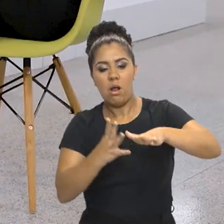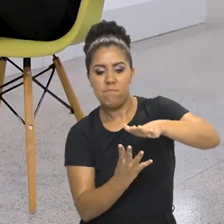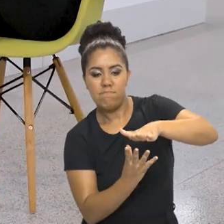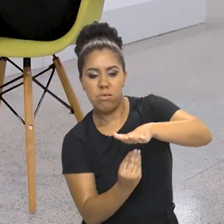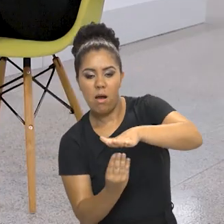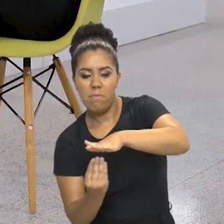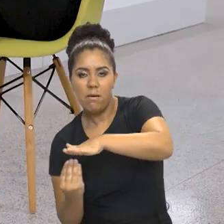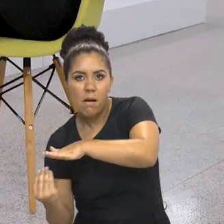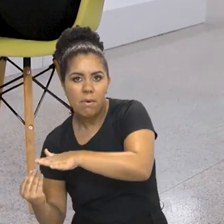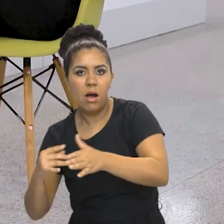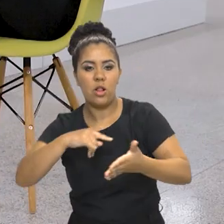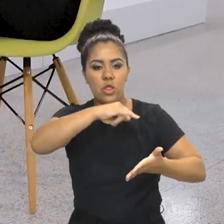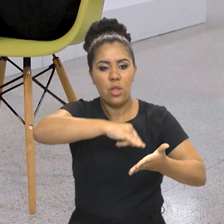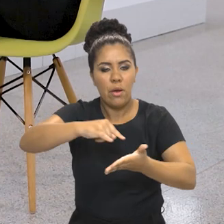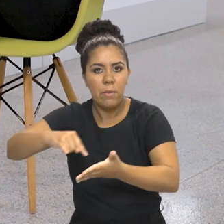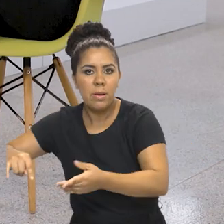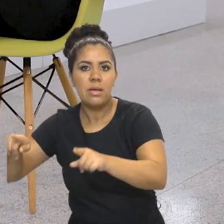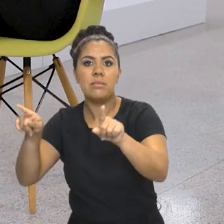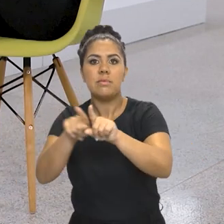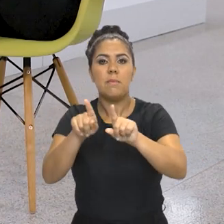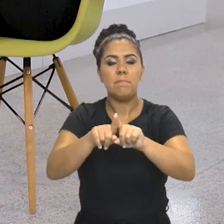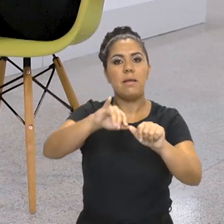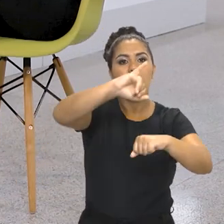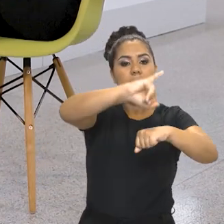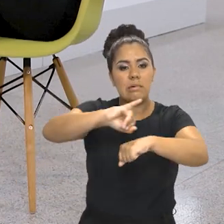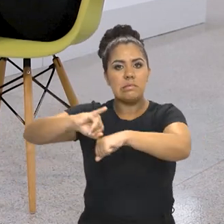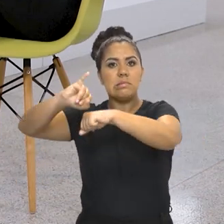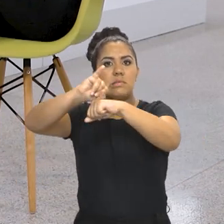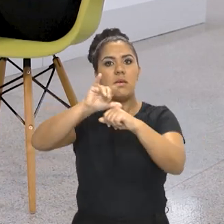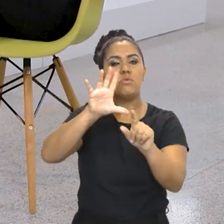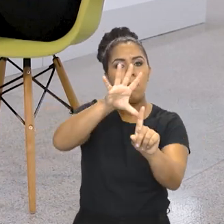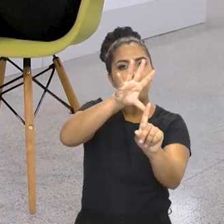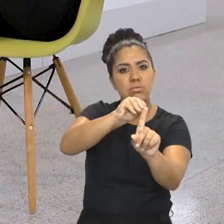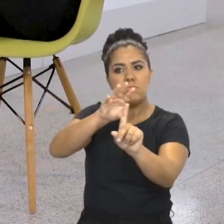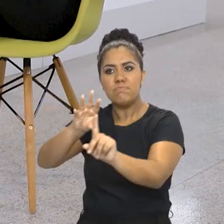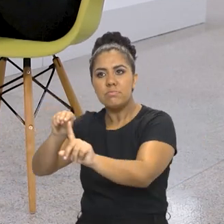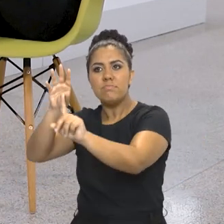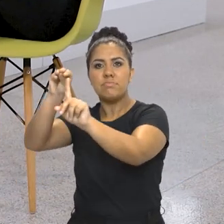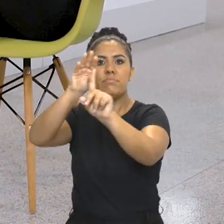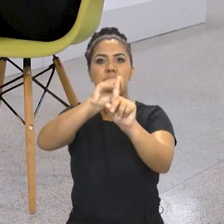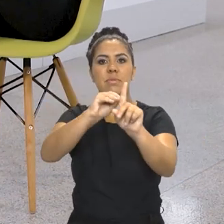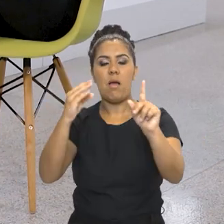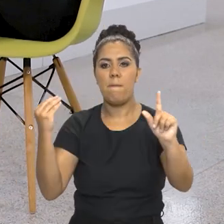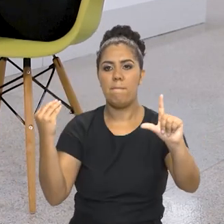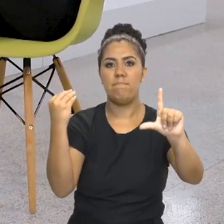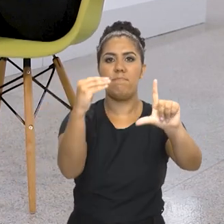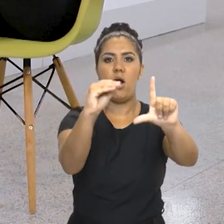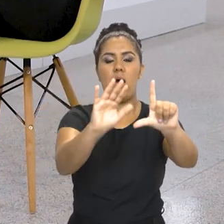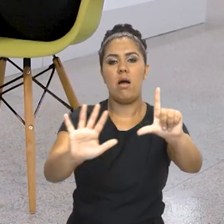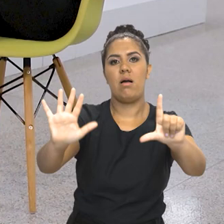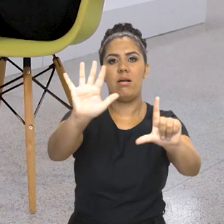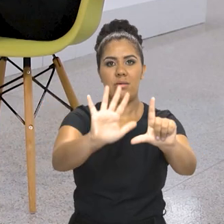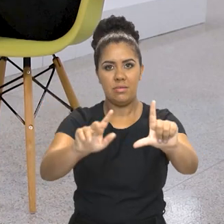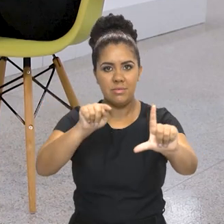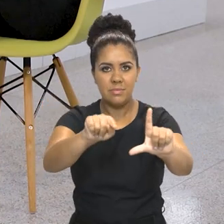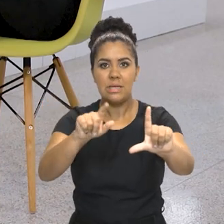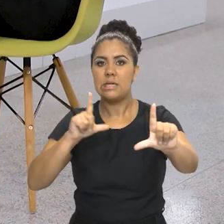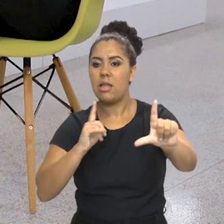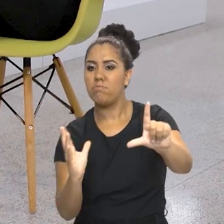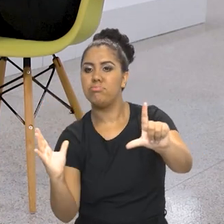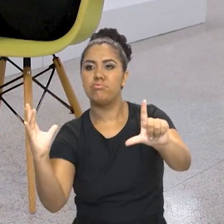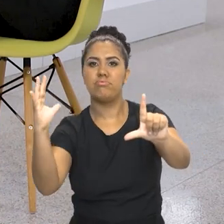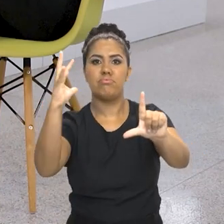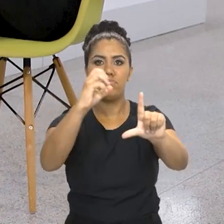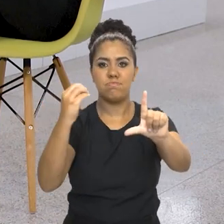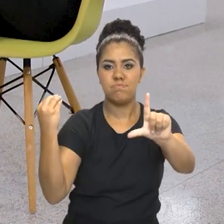têm essas plataformas próprias, os sites próprios, então ele só compartilha o que ele já existe, mas numa plataforma que